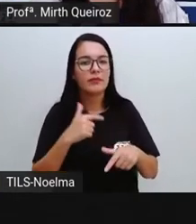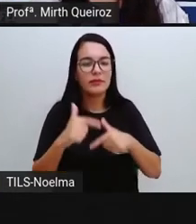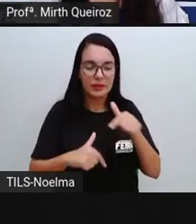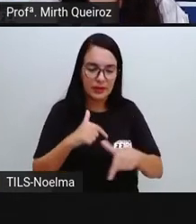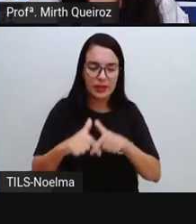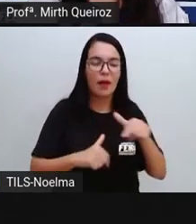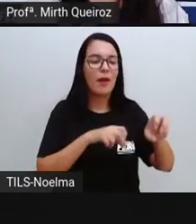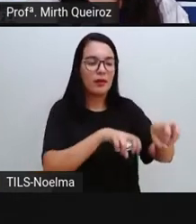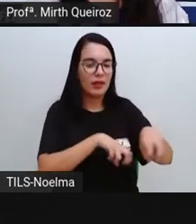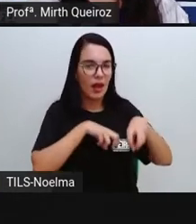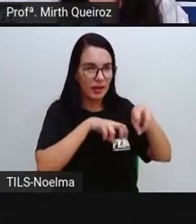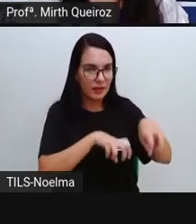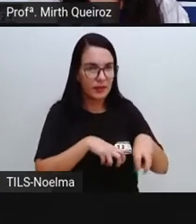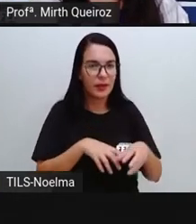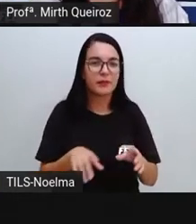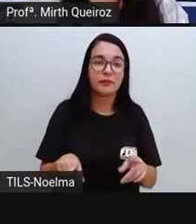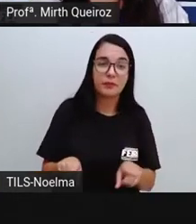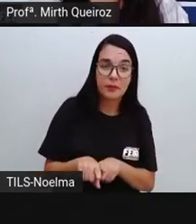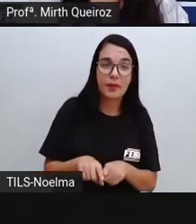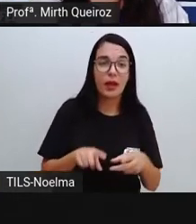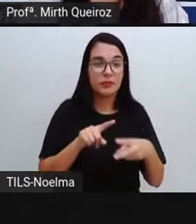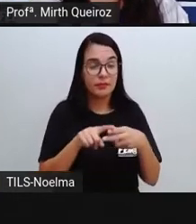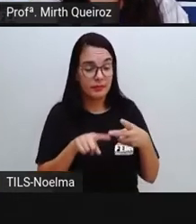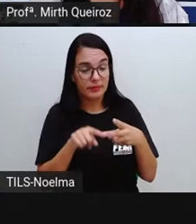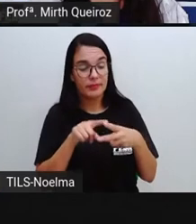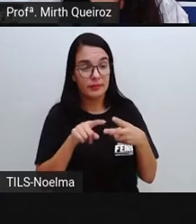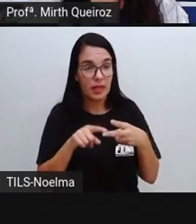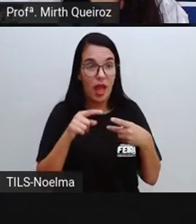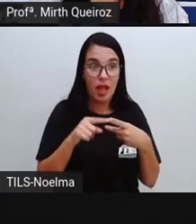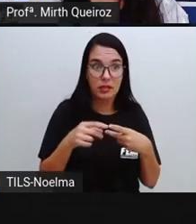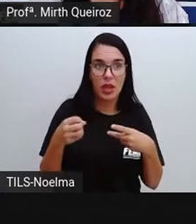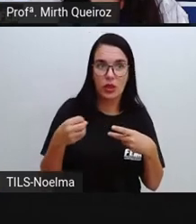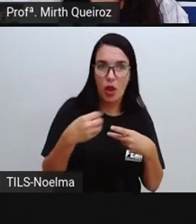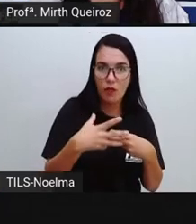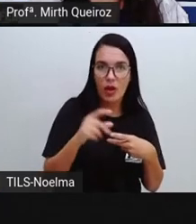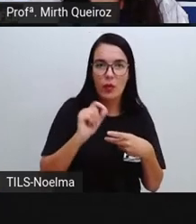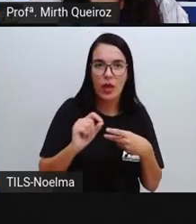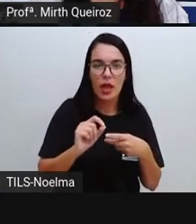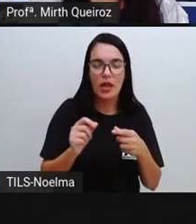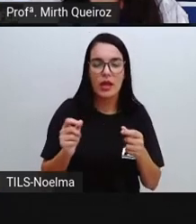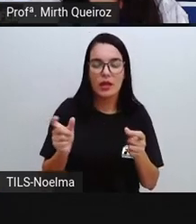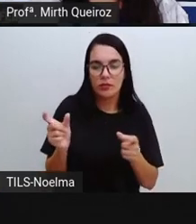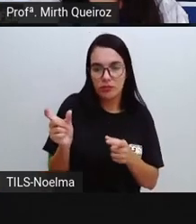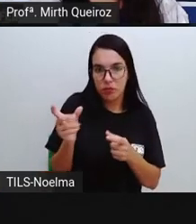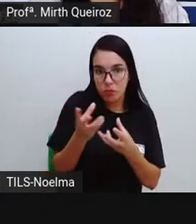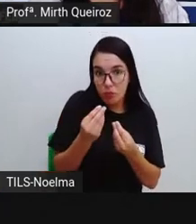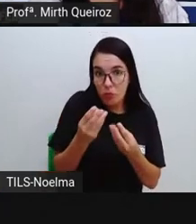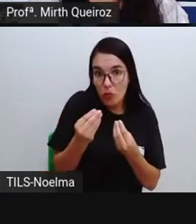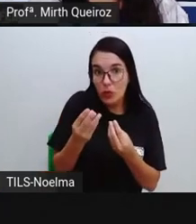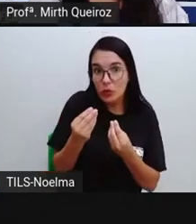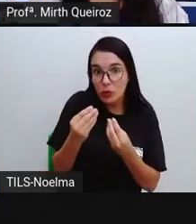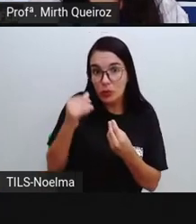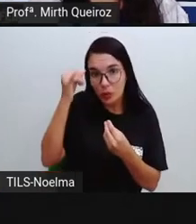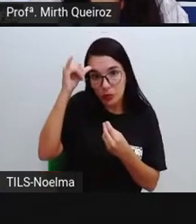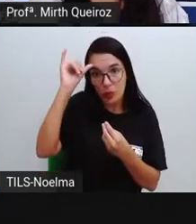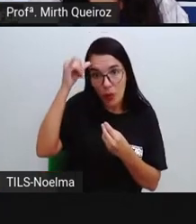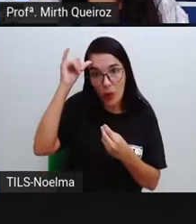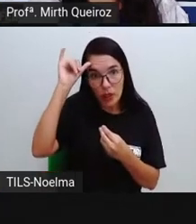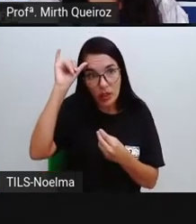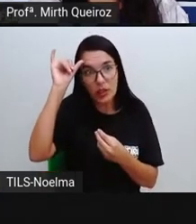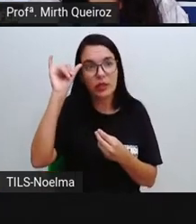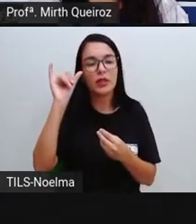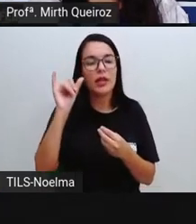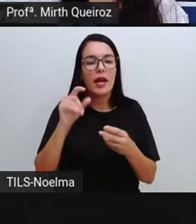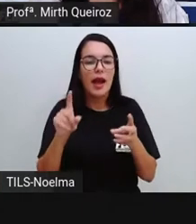Então, a pecuária tradicional, nós vamos ter um número mais reduzido de gado, né? Vai ter baixa produtividade, esse